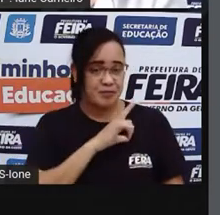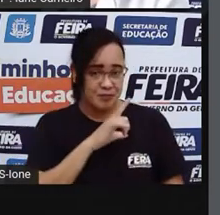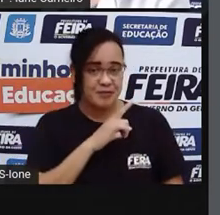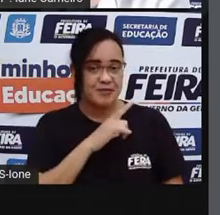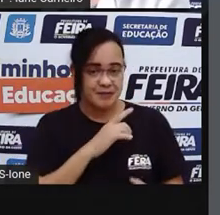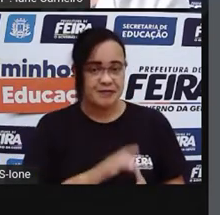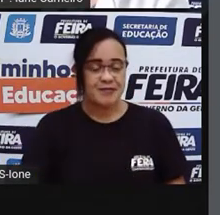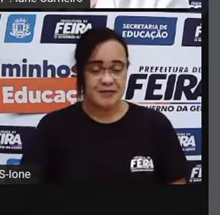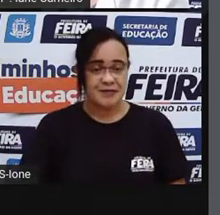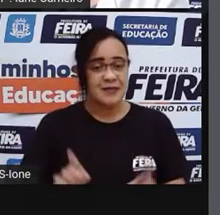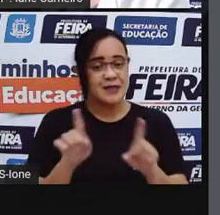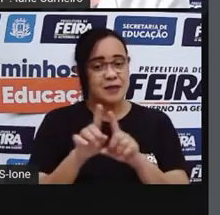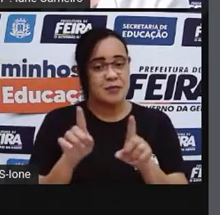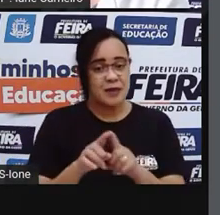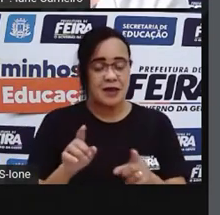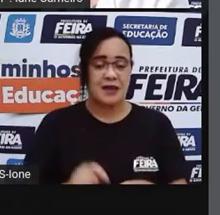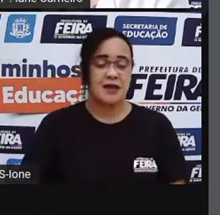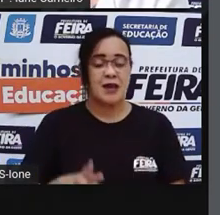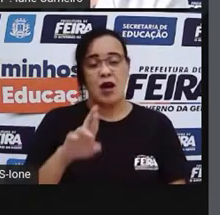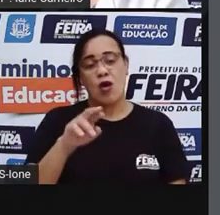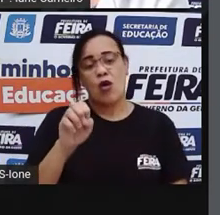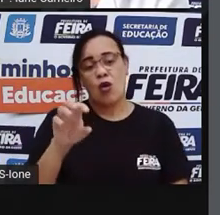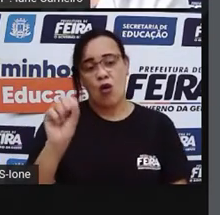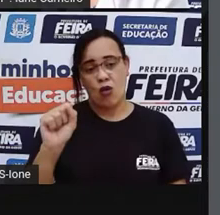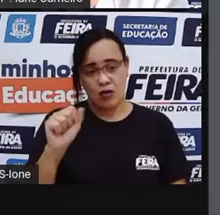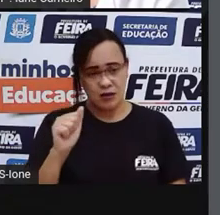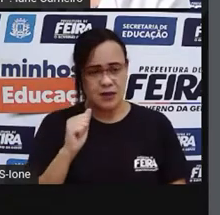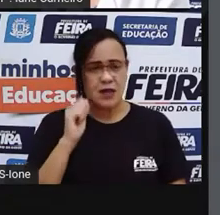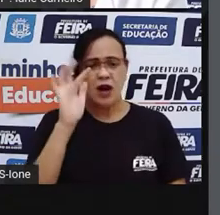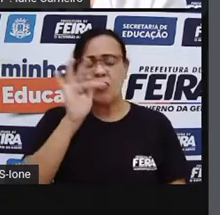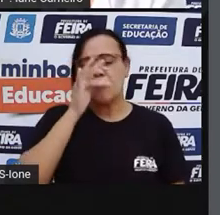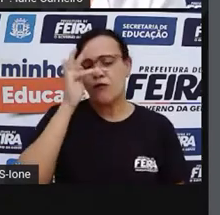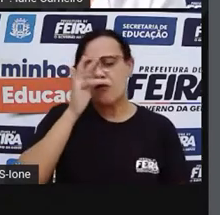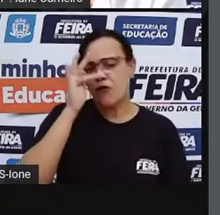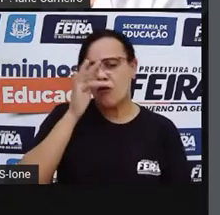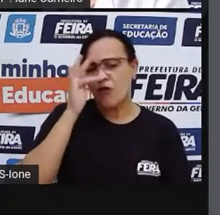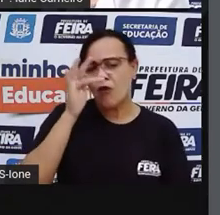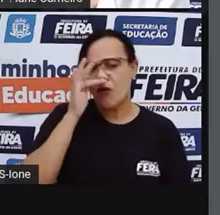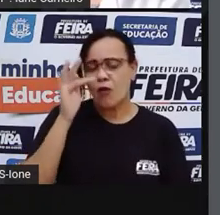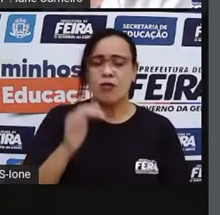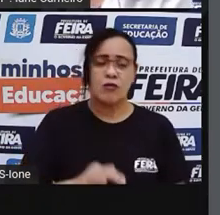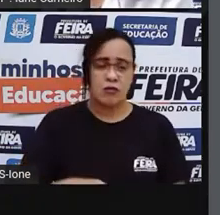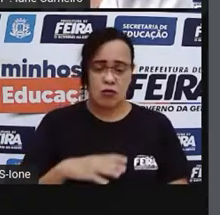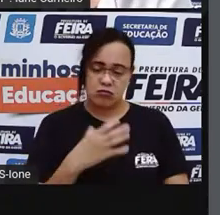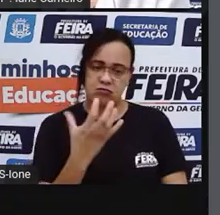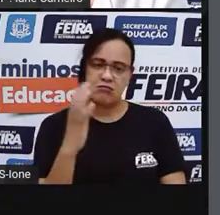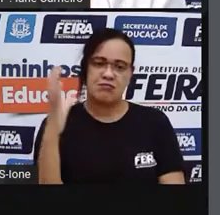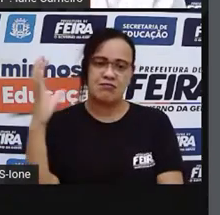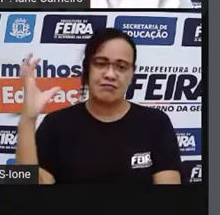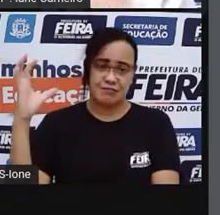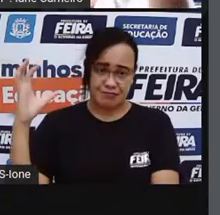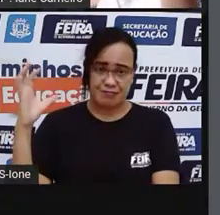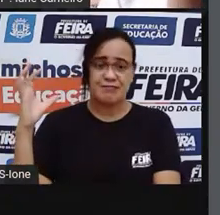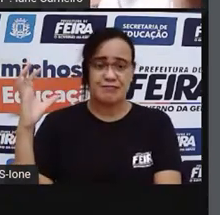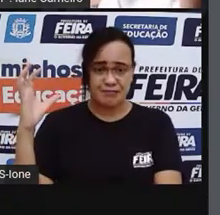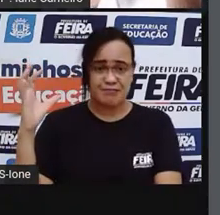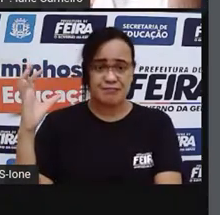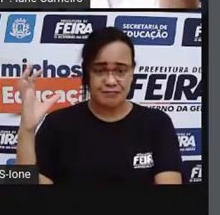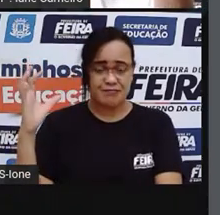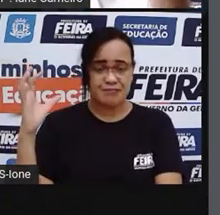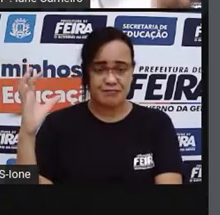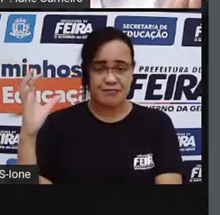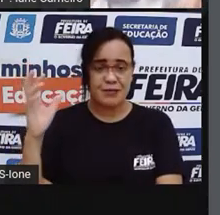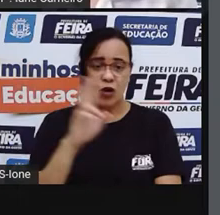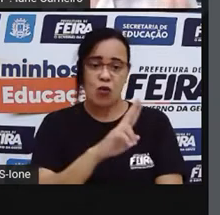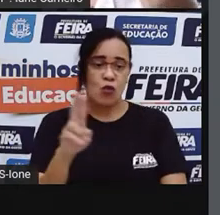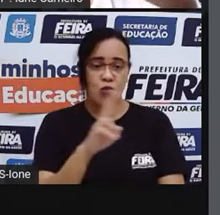Aqui agora, quando ele fala que a rosa... O que é é essa rosa? É a planta, né? A planta que